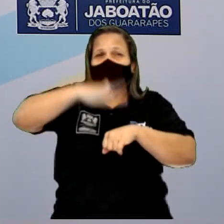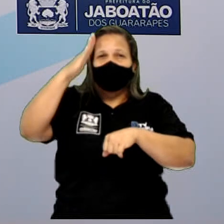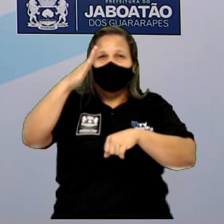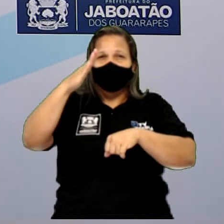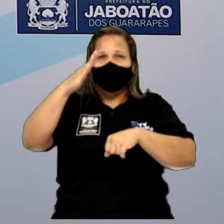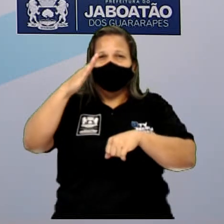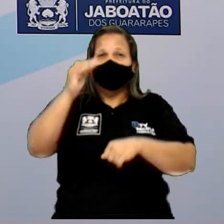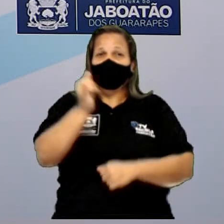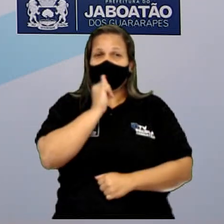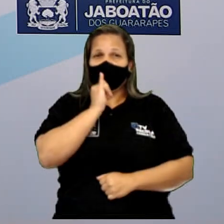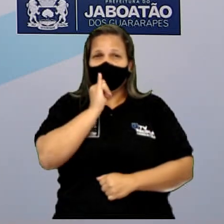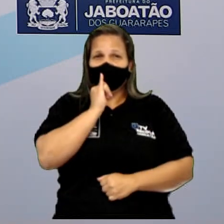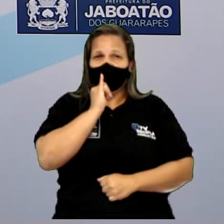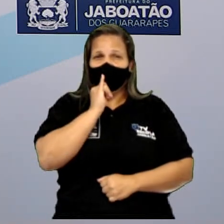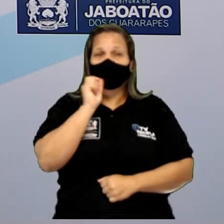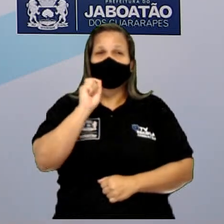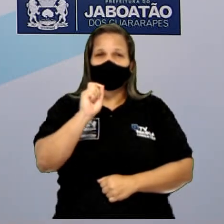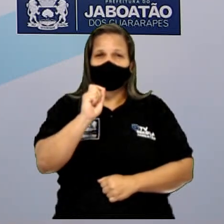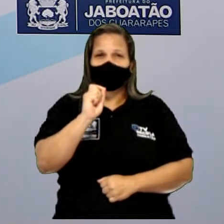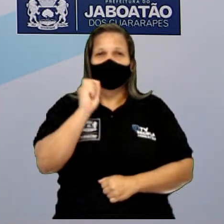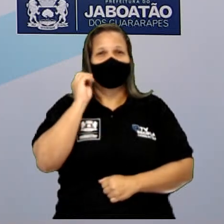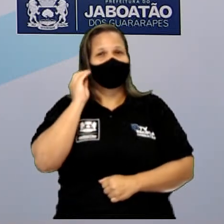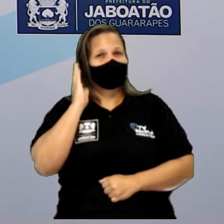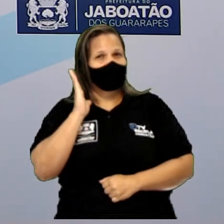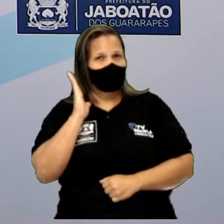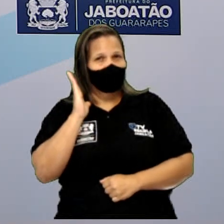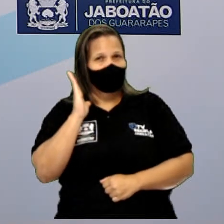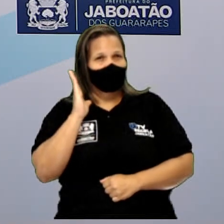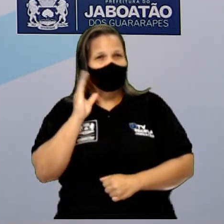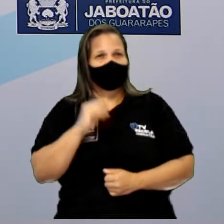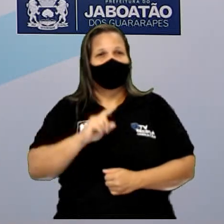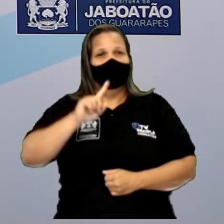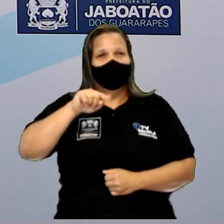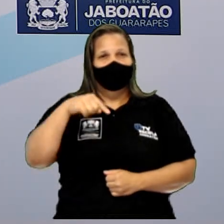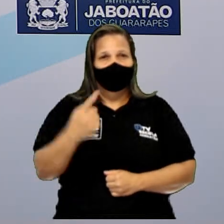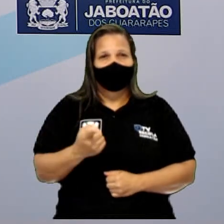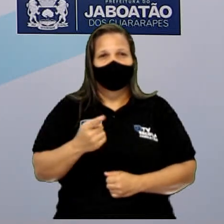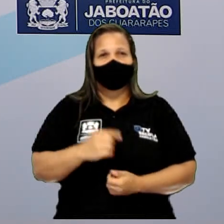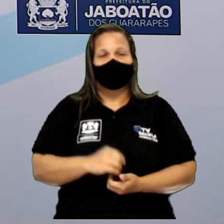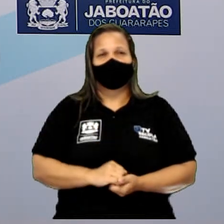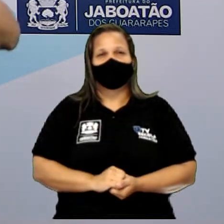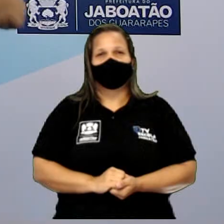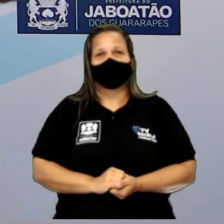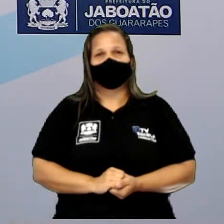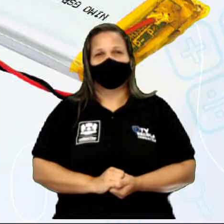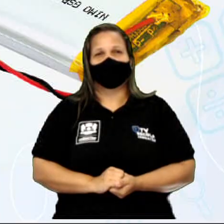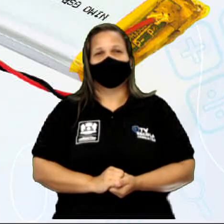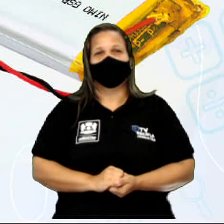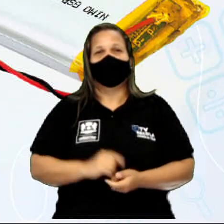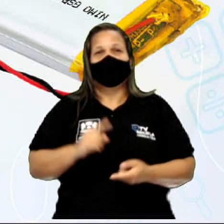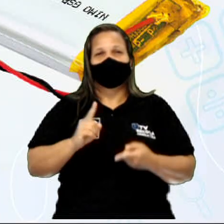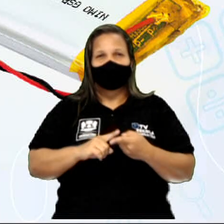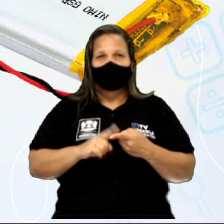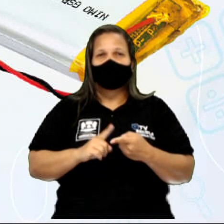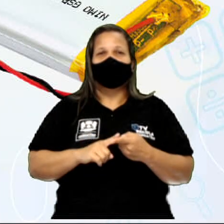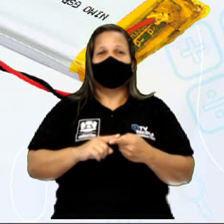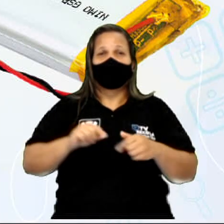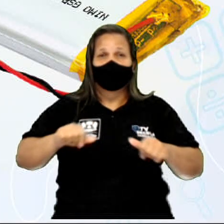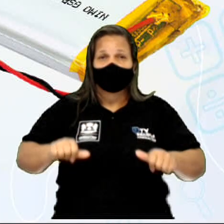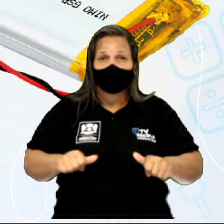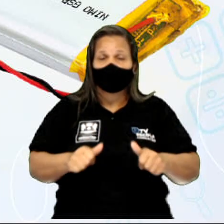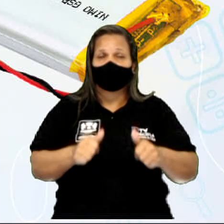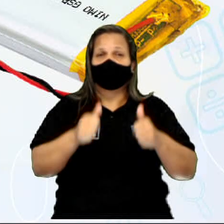você vê aí na imagem, tá? Bom, outro tipo de bateria, que é a bateria mais evoluída, certo?